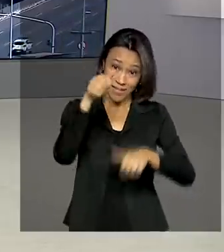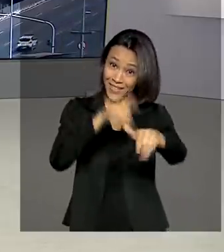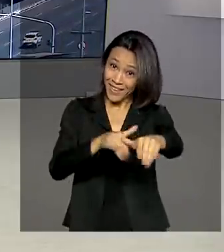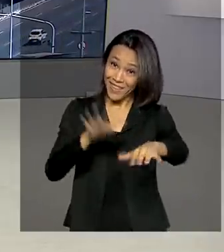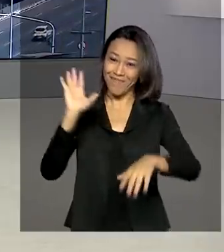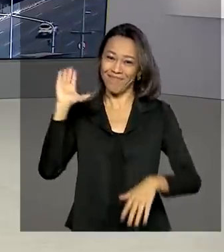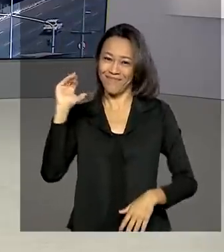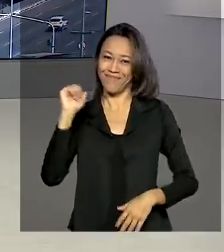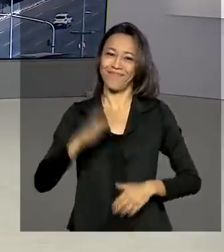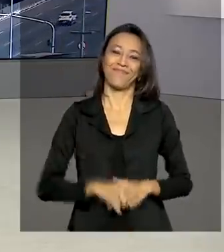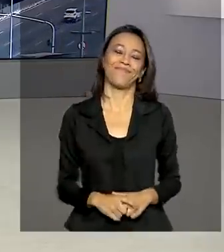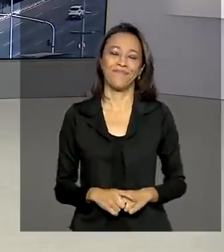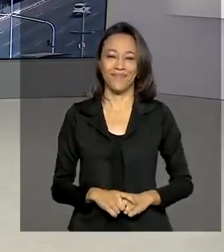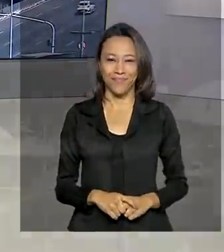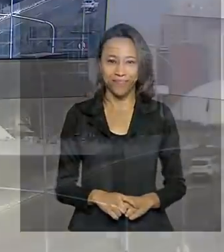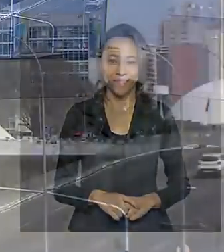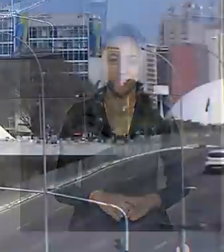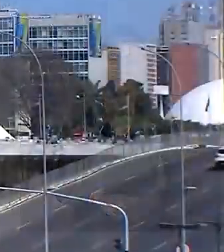Até lá. Tchau, tchau.